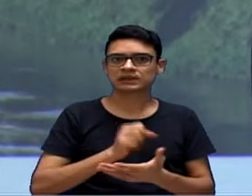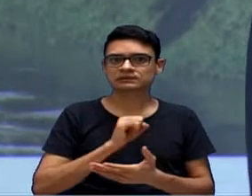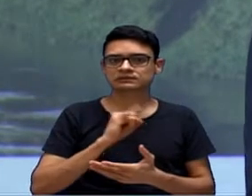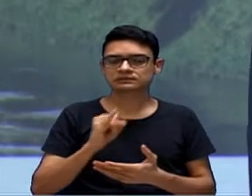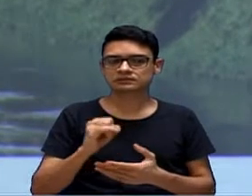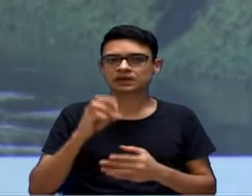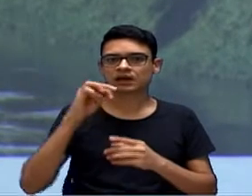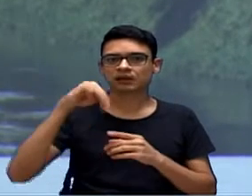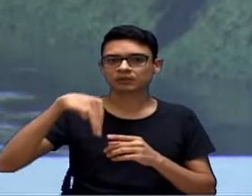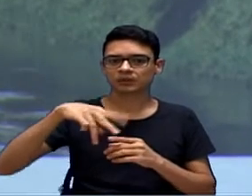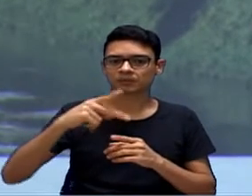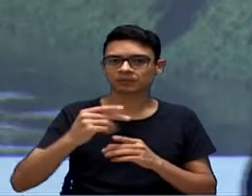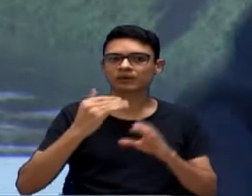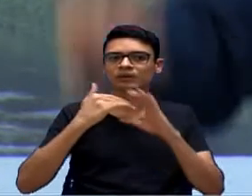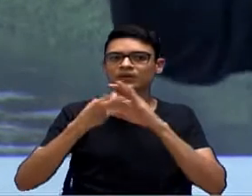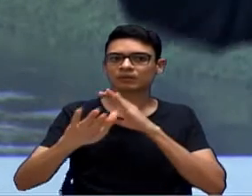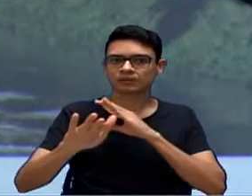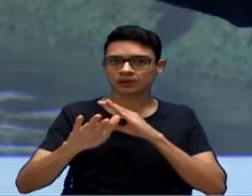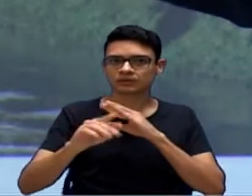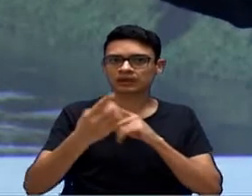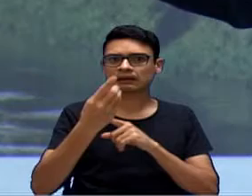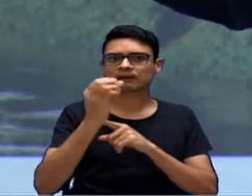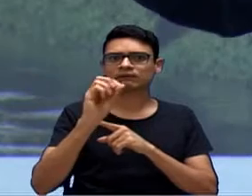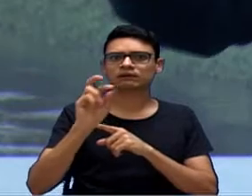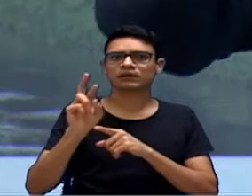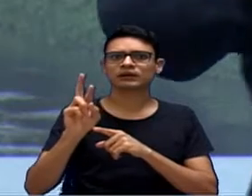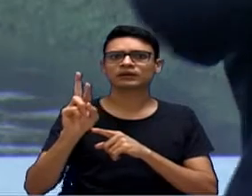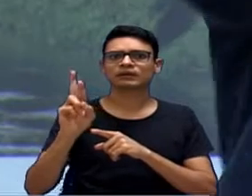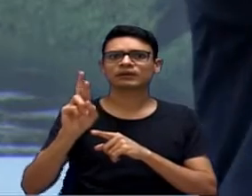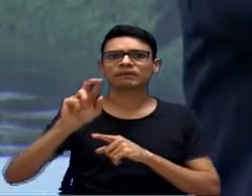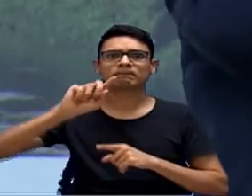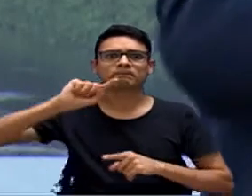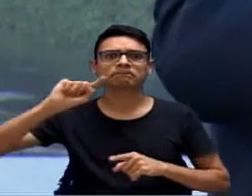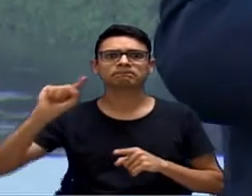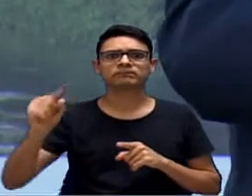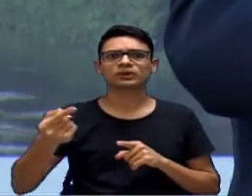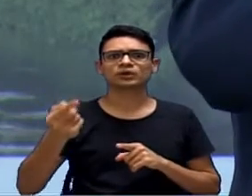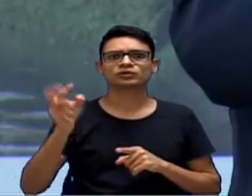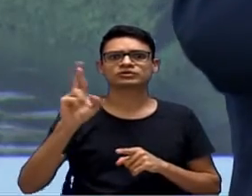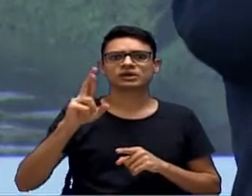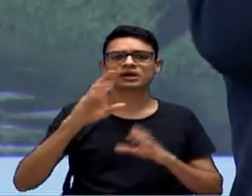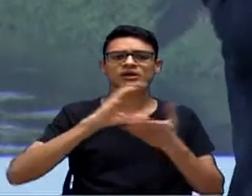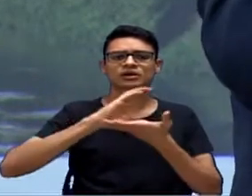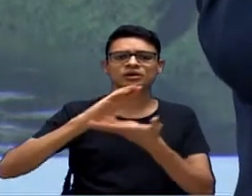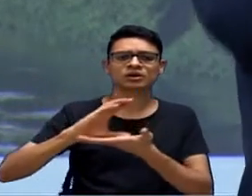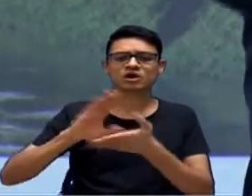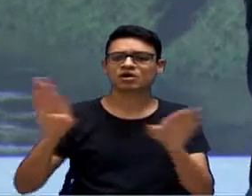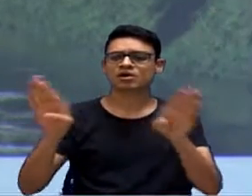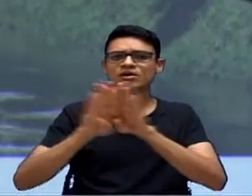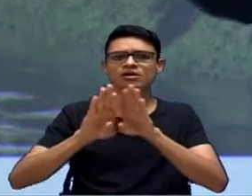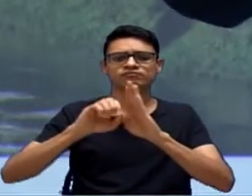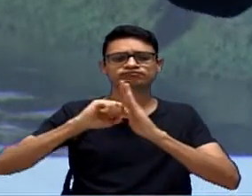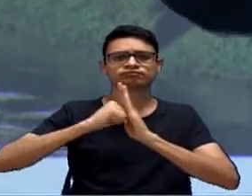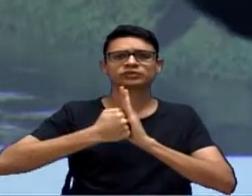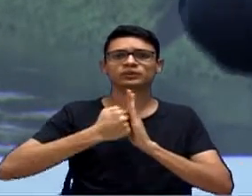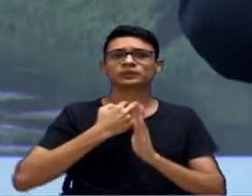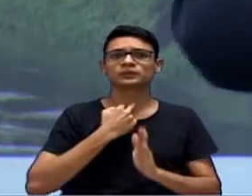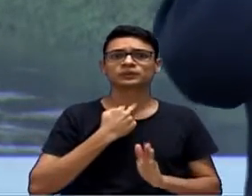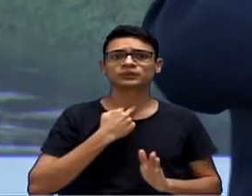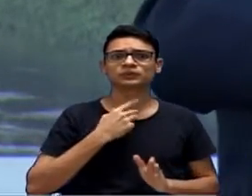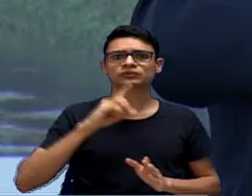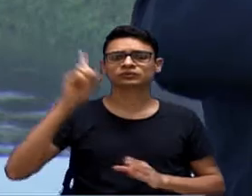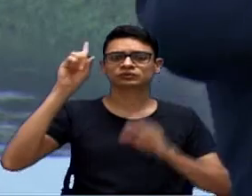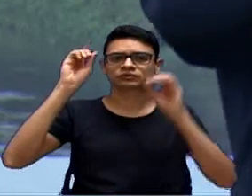porque quem recebe 10 milhões, o ambulatório não pode ficar fechado, e quem faz tratamento de câncer, não dá para esperar, é para ontem, Deus